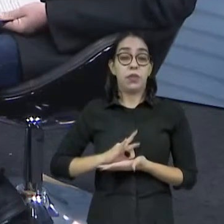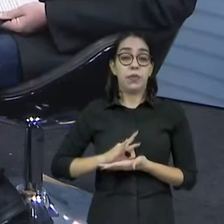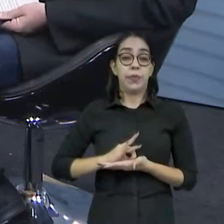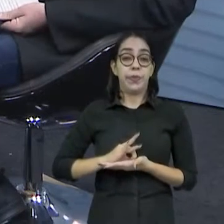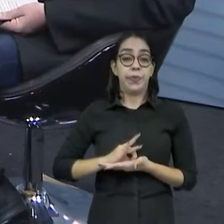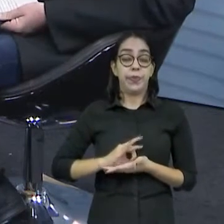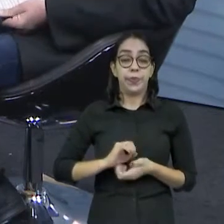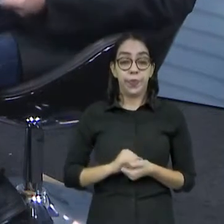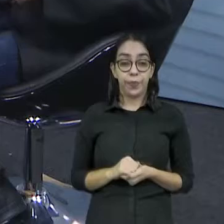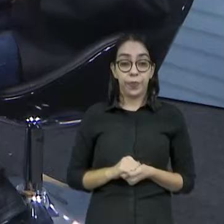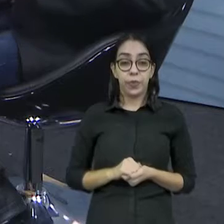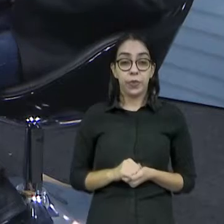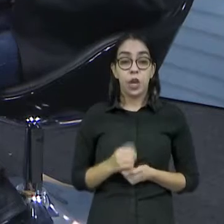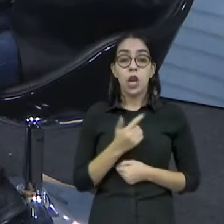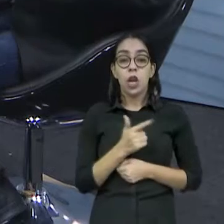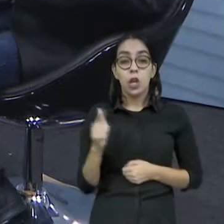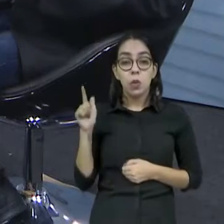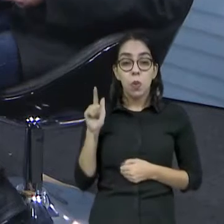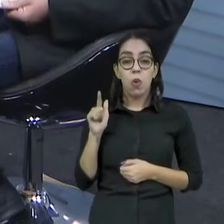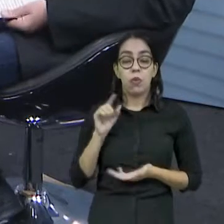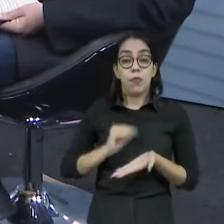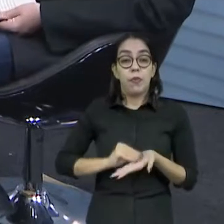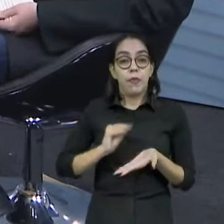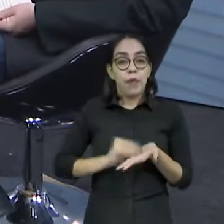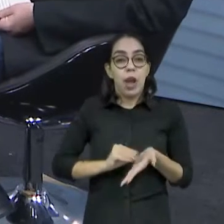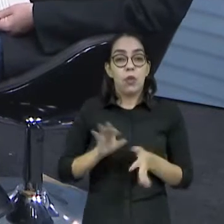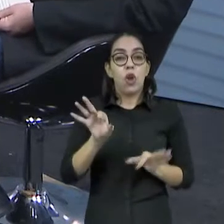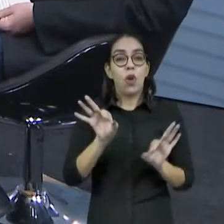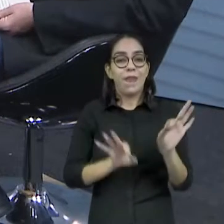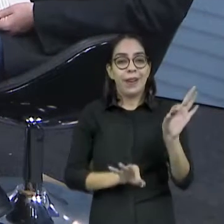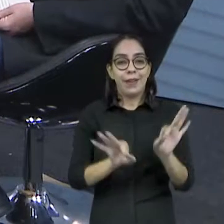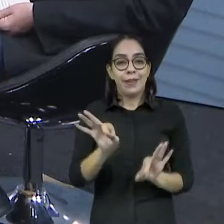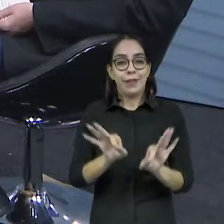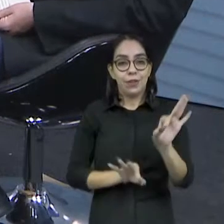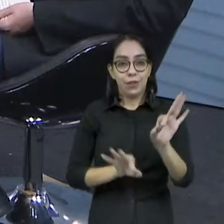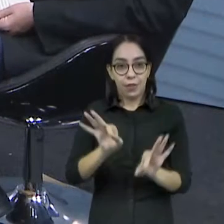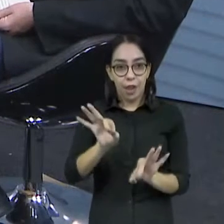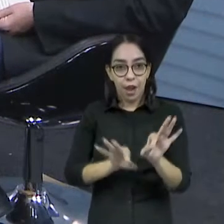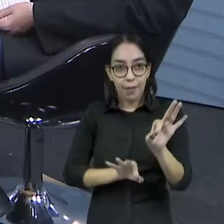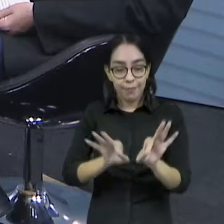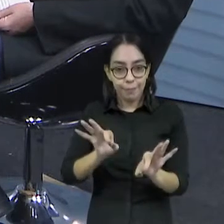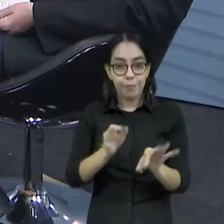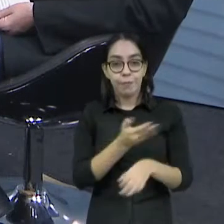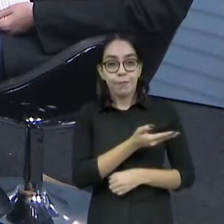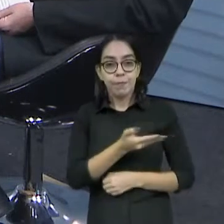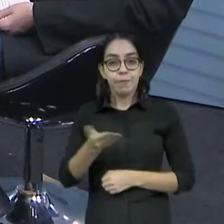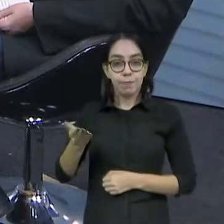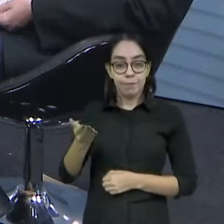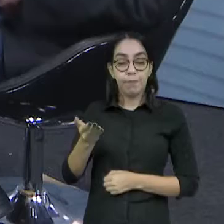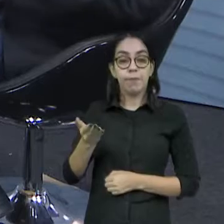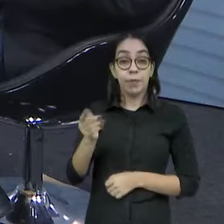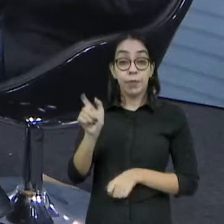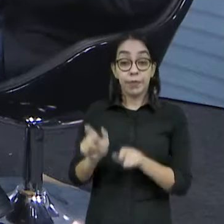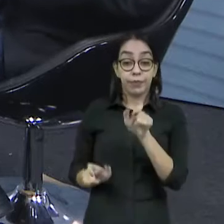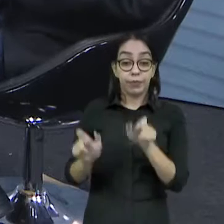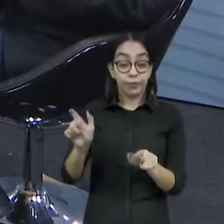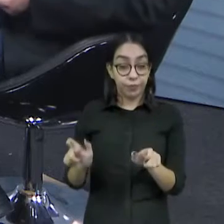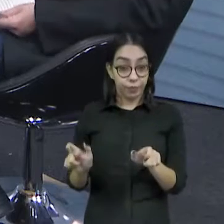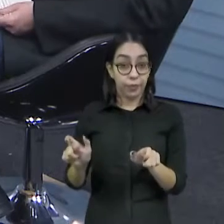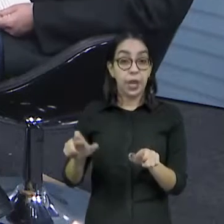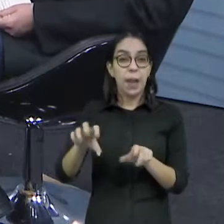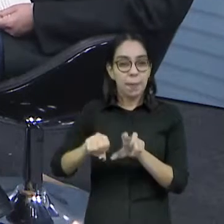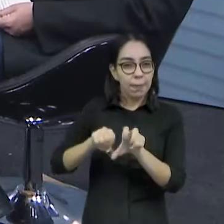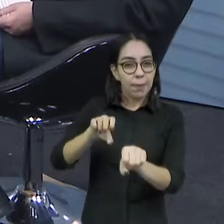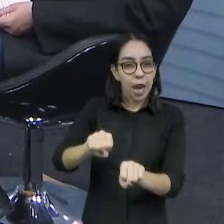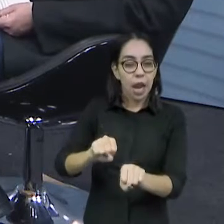Mas ainda tem uma coisa aí que está faltando. É a organização dos catadores, que tem um papel social importante, relevante, poderiam ser incorporados